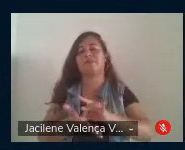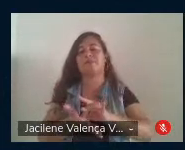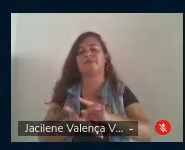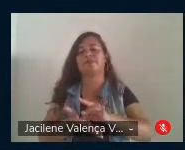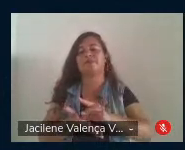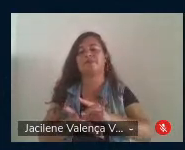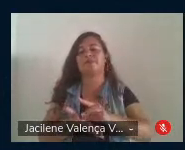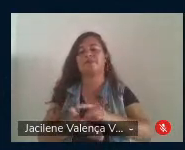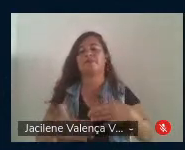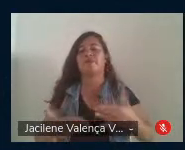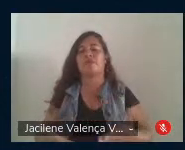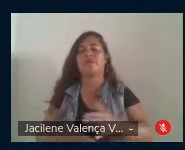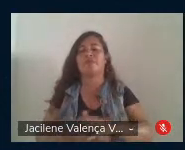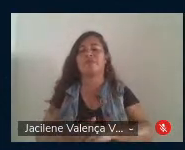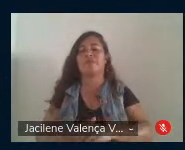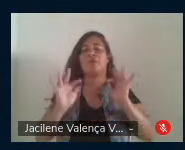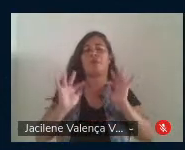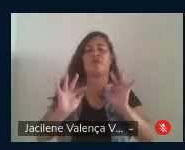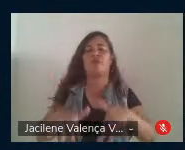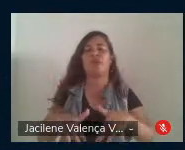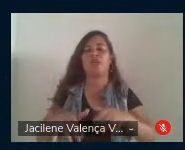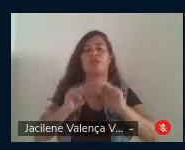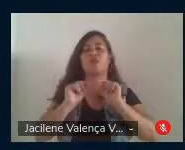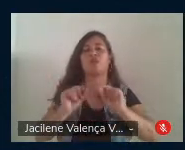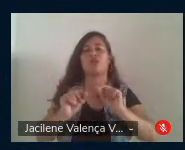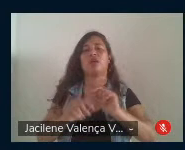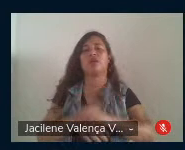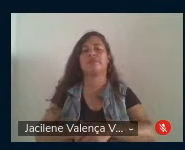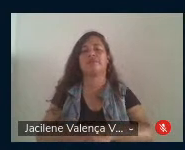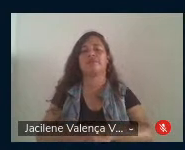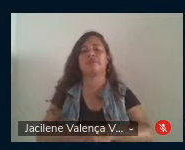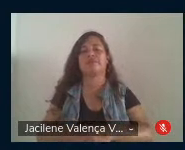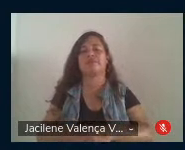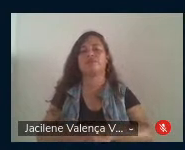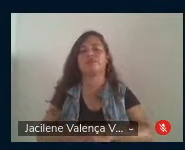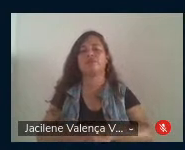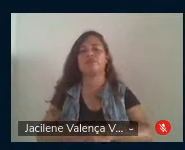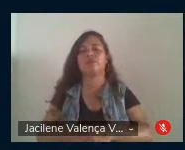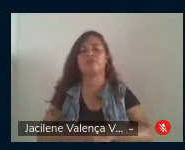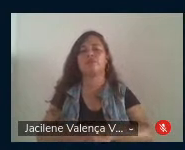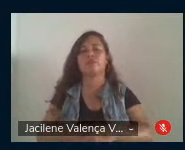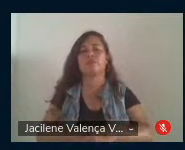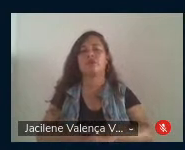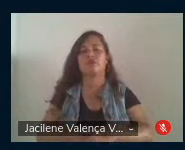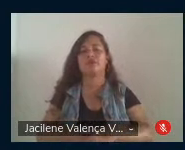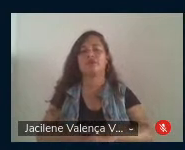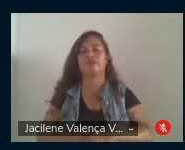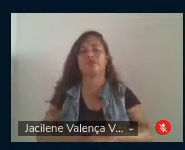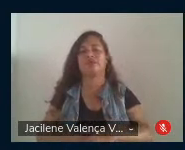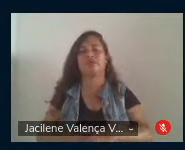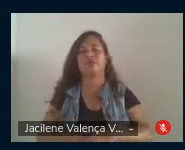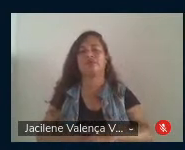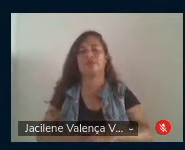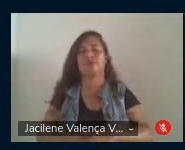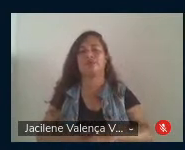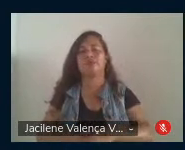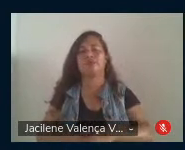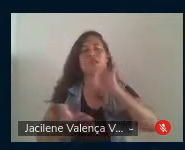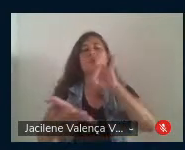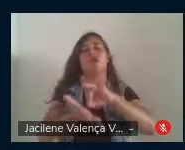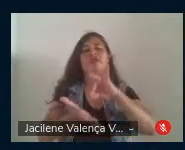e, por fim, mas não por último, fica uma evidência